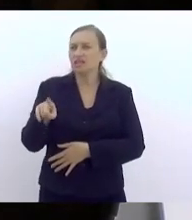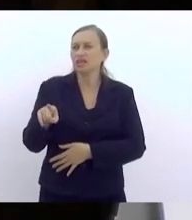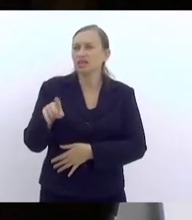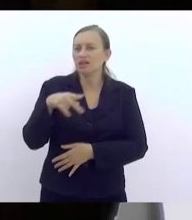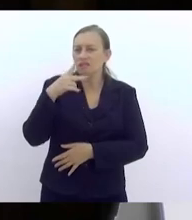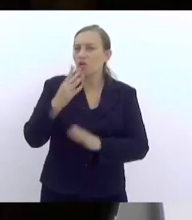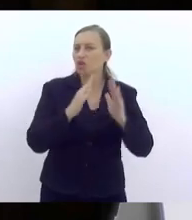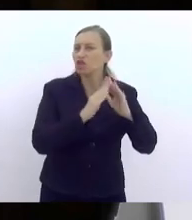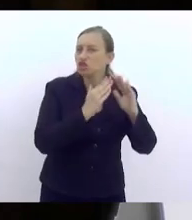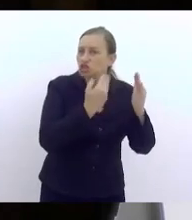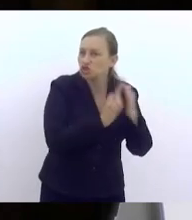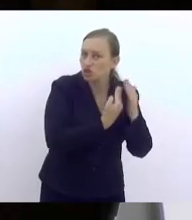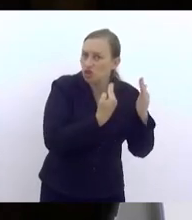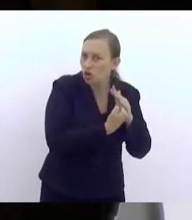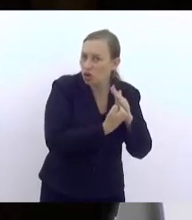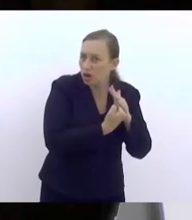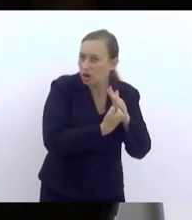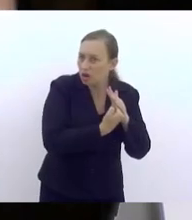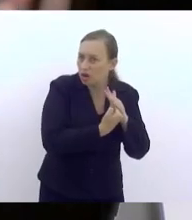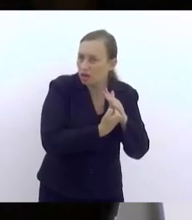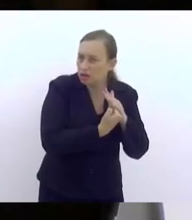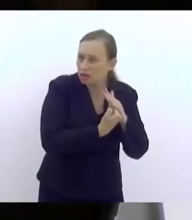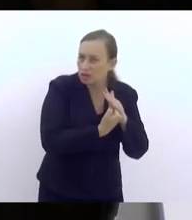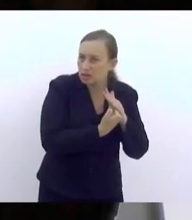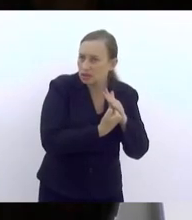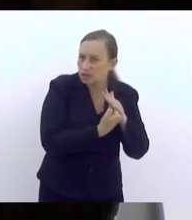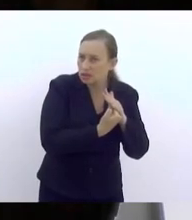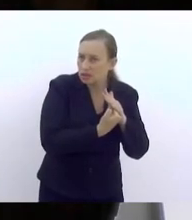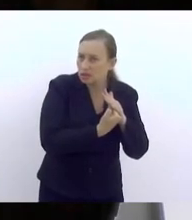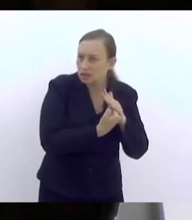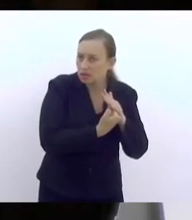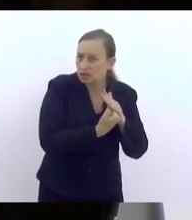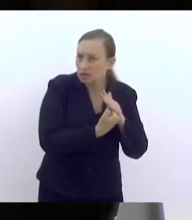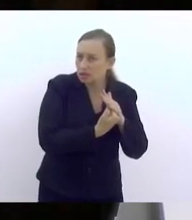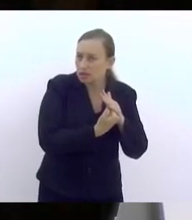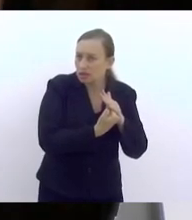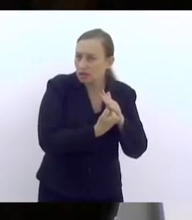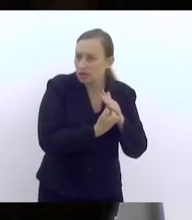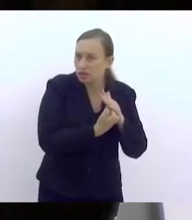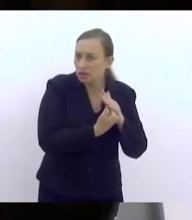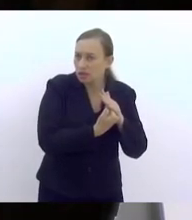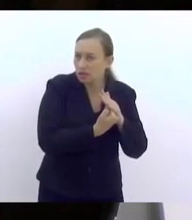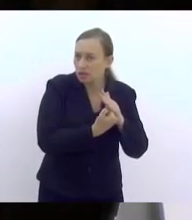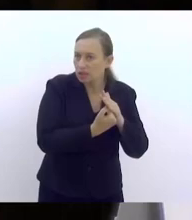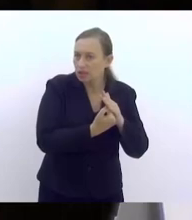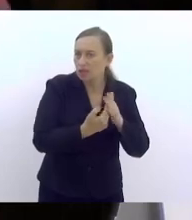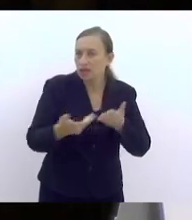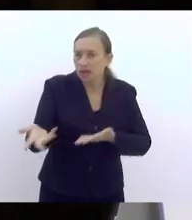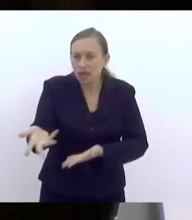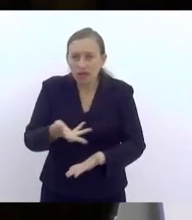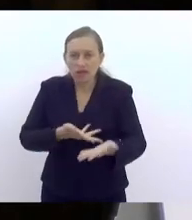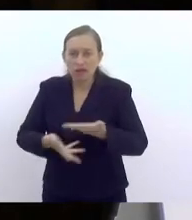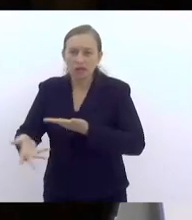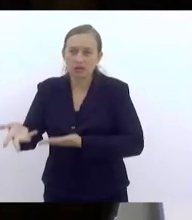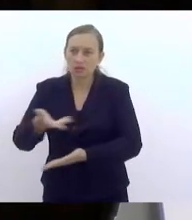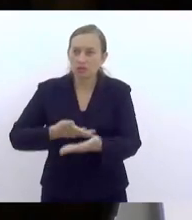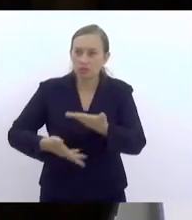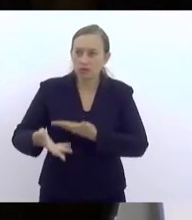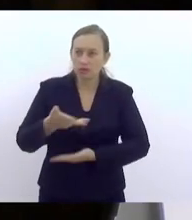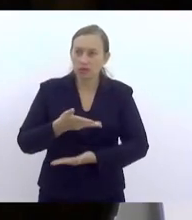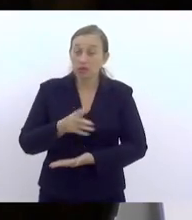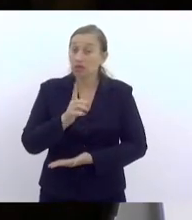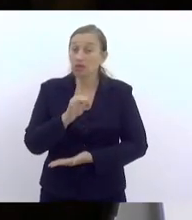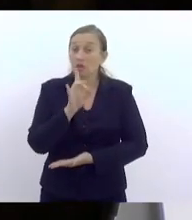escola, ela participa da rede, ela faz a rede, escola não é